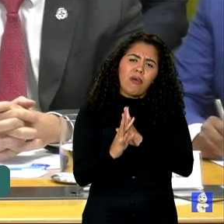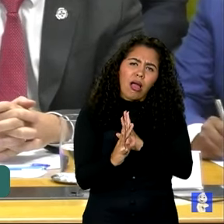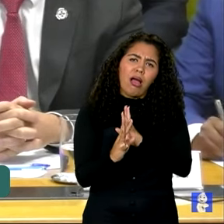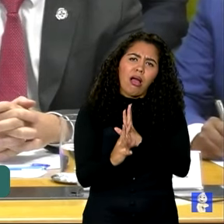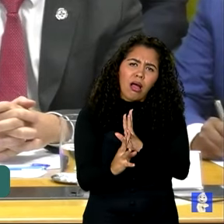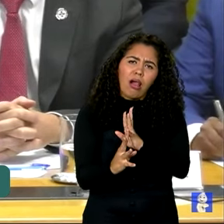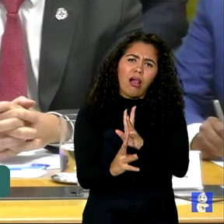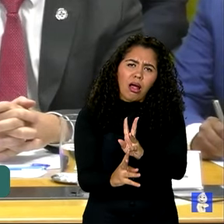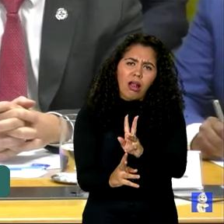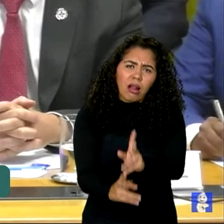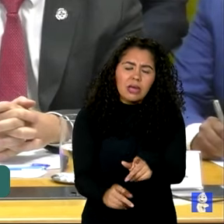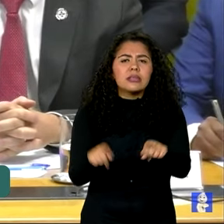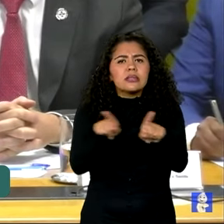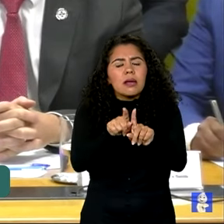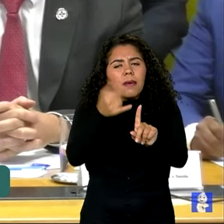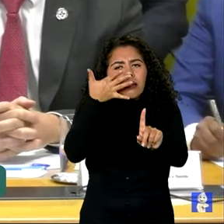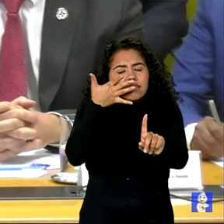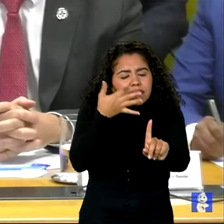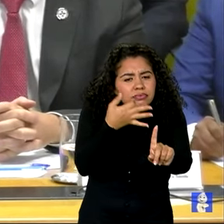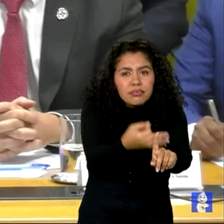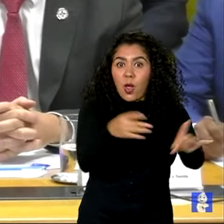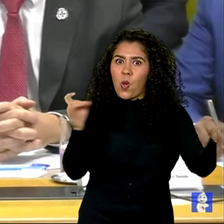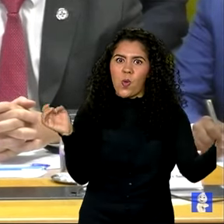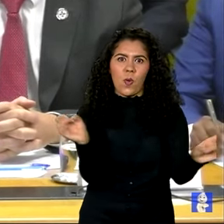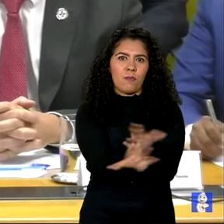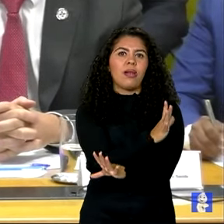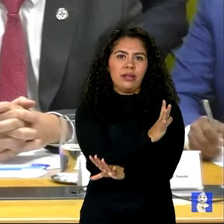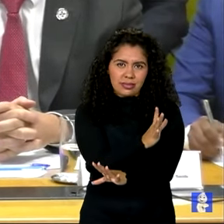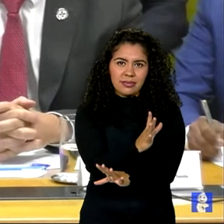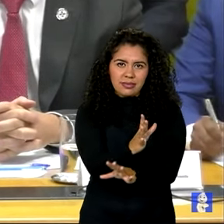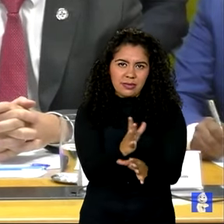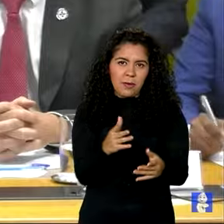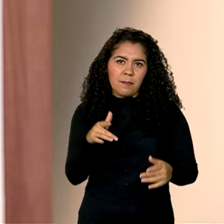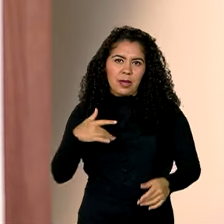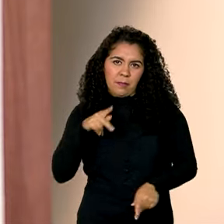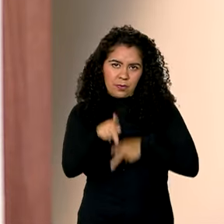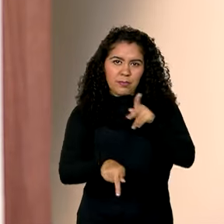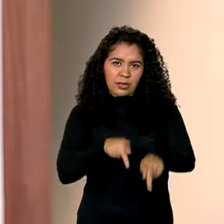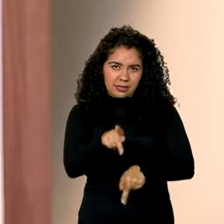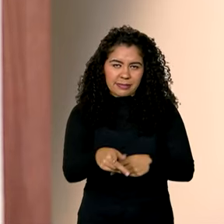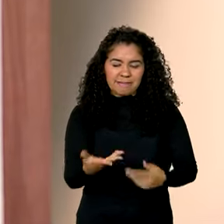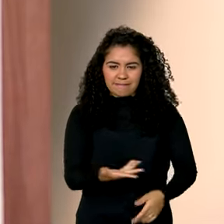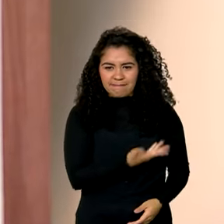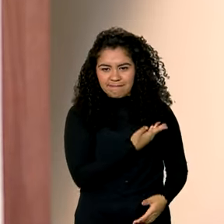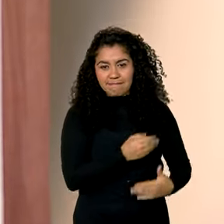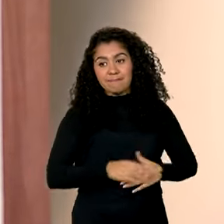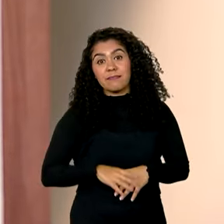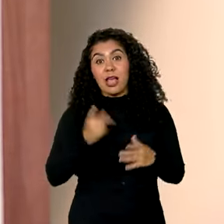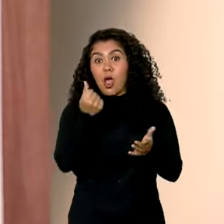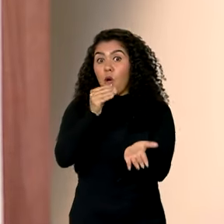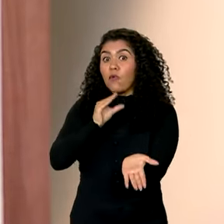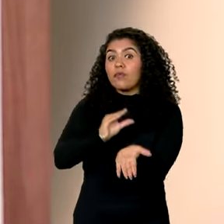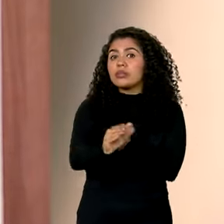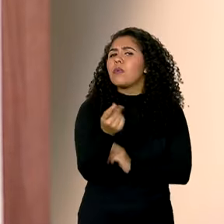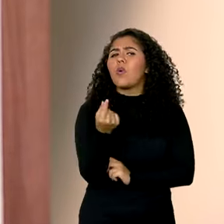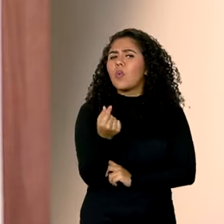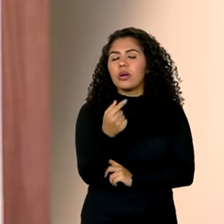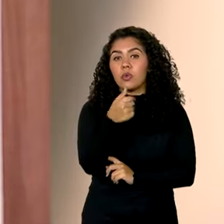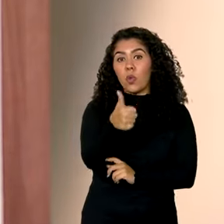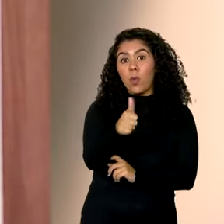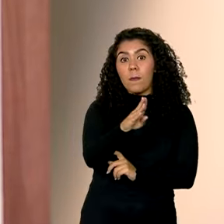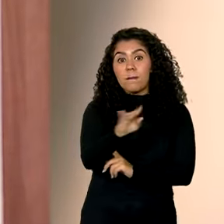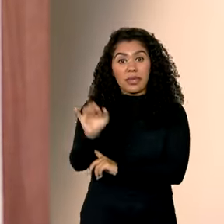esse cuidado mesmo integral à saúde da nossa população. O investimento é de R 1 bilhão